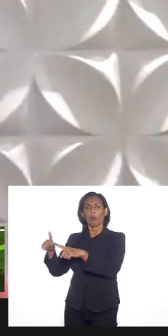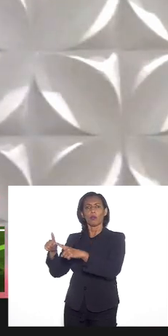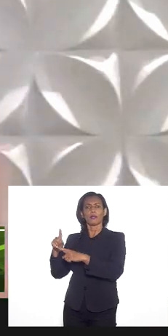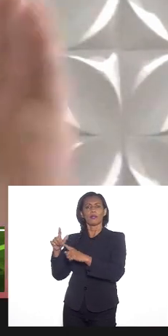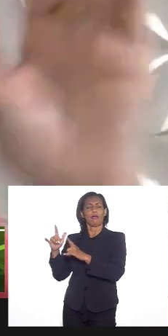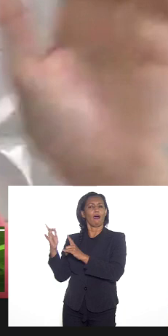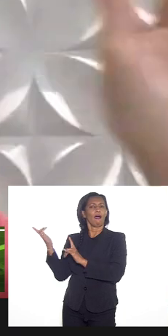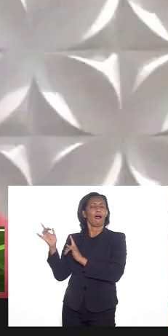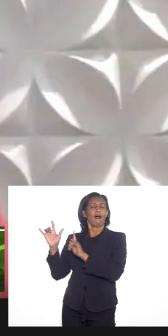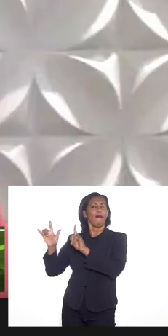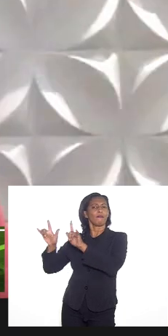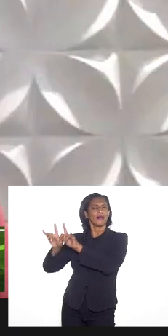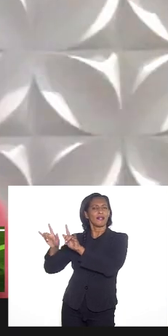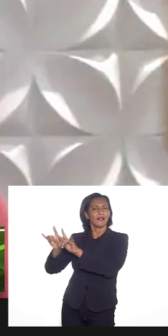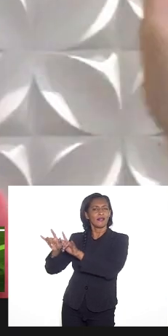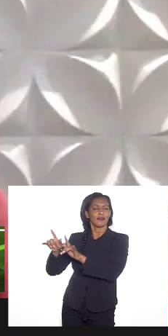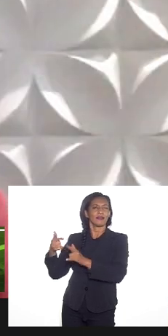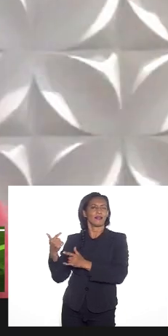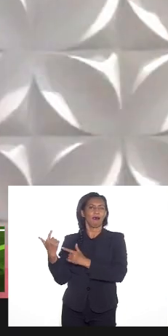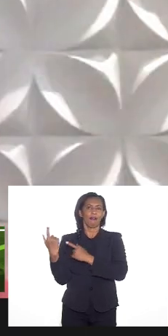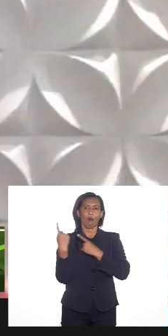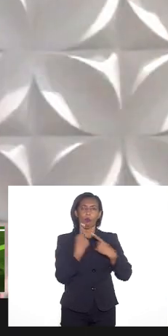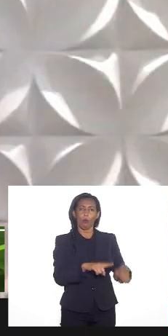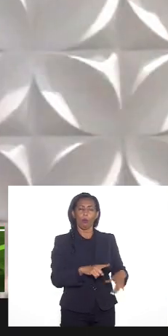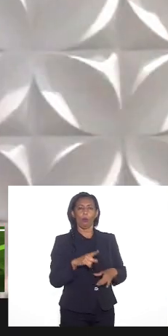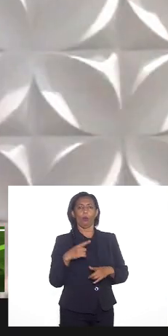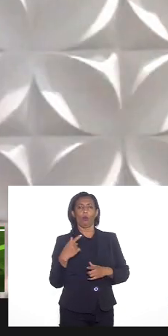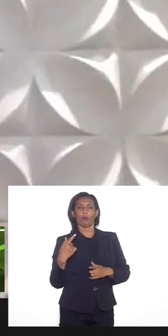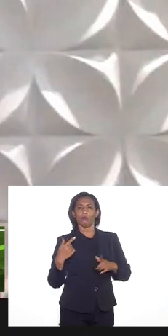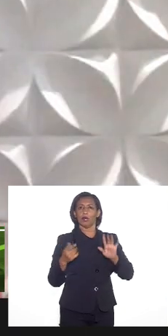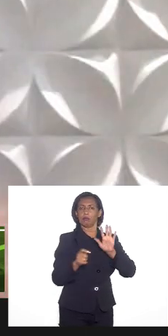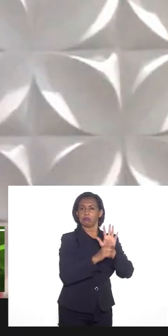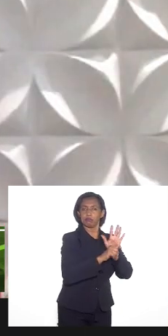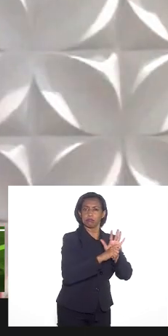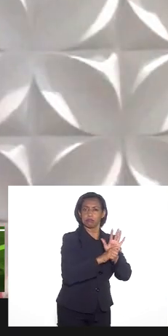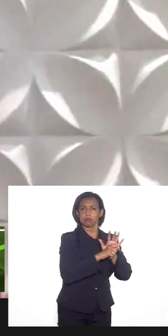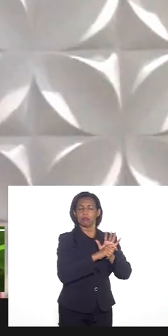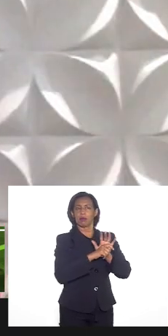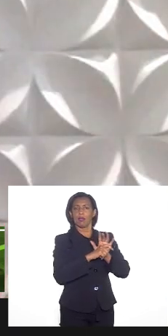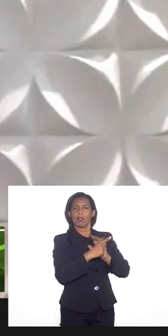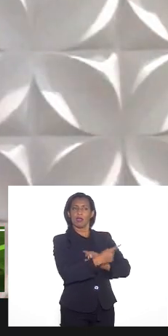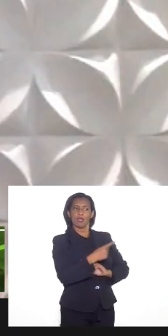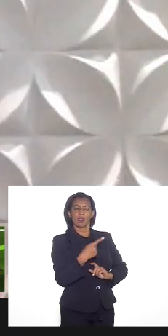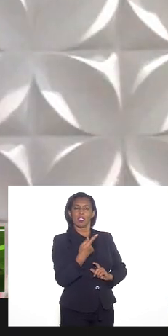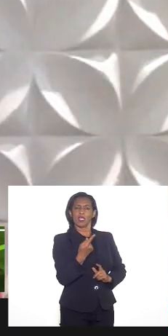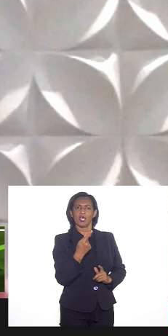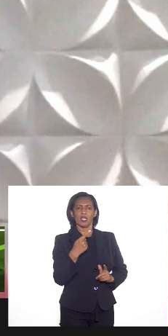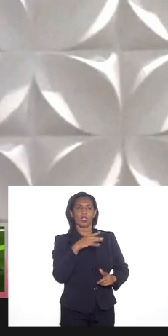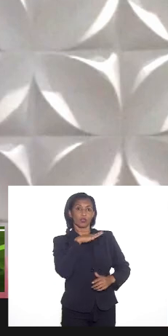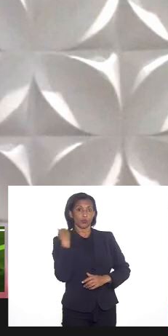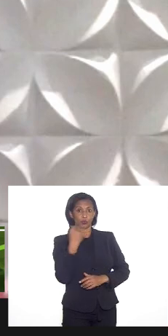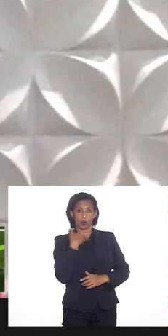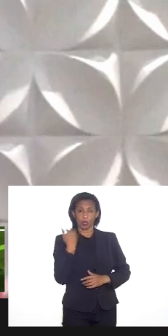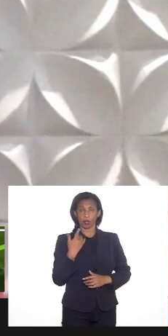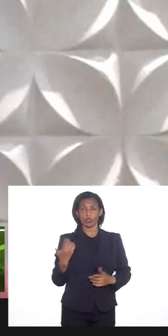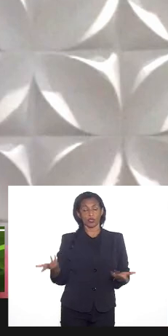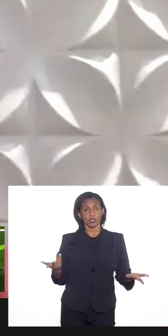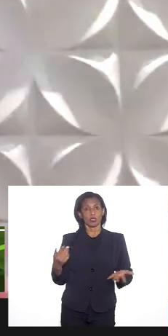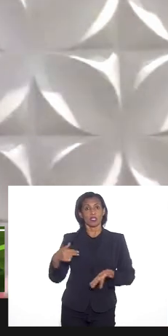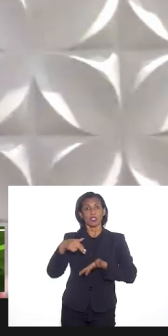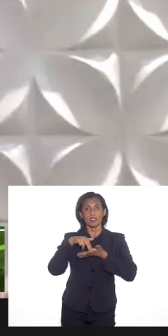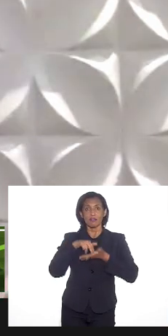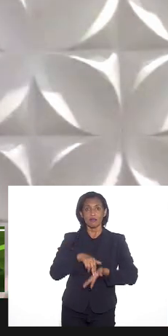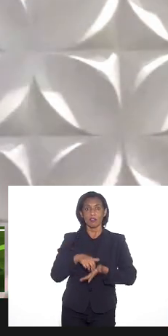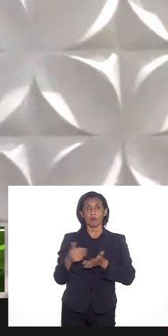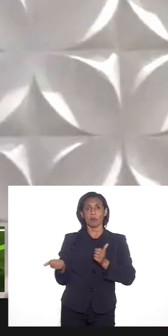da mesma forma que está no radar o enfrentamento ao tráfico de drogas e à redução dos homicídios que se estabeleça